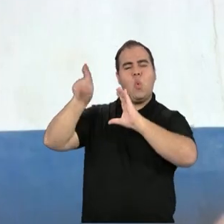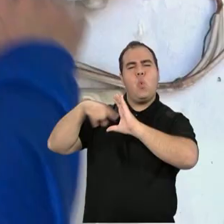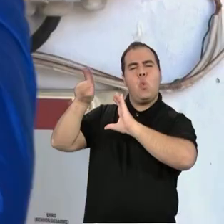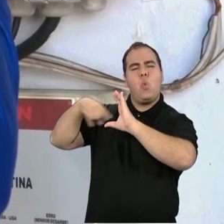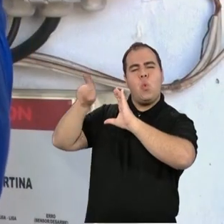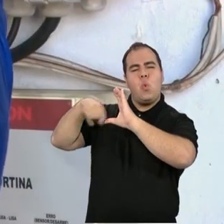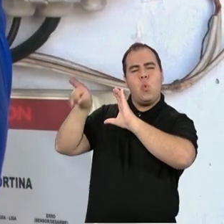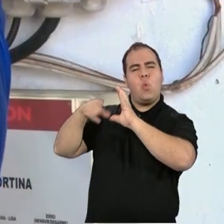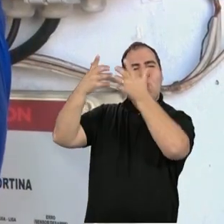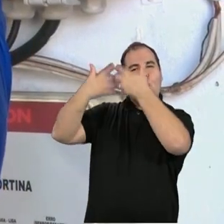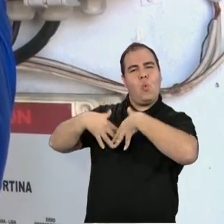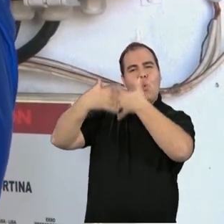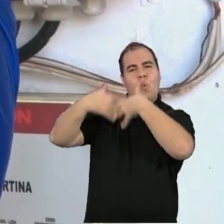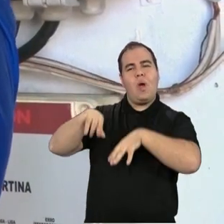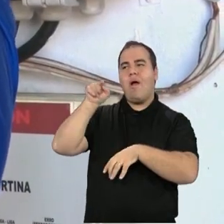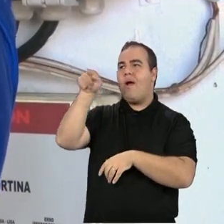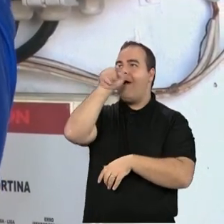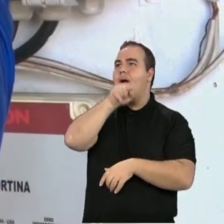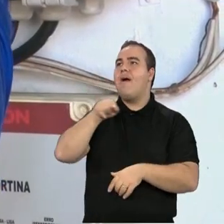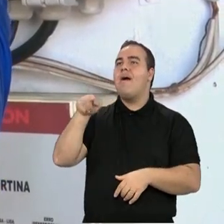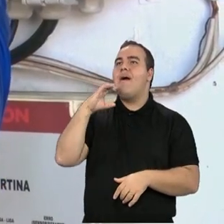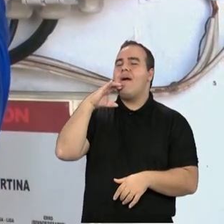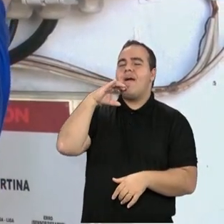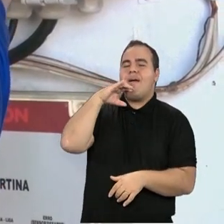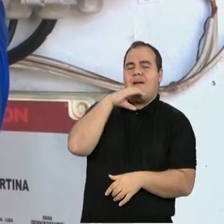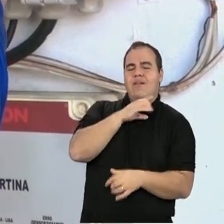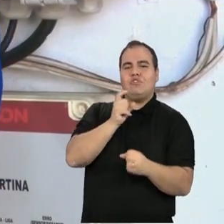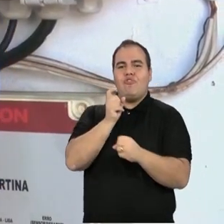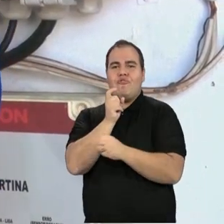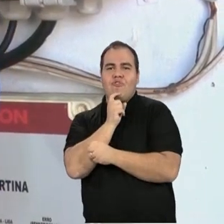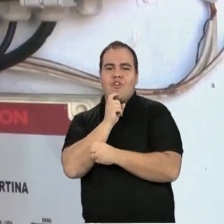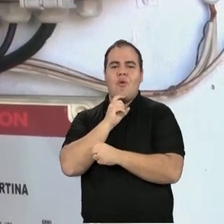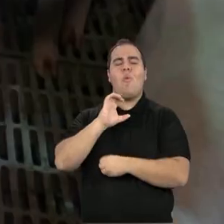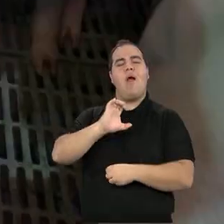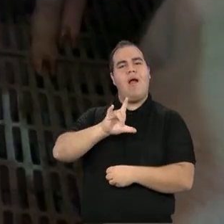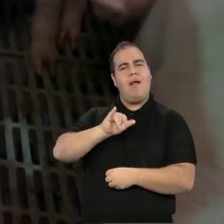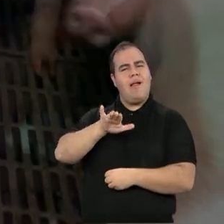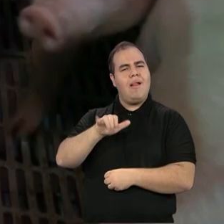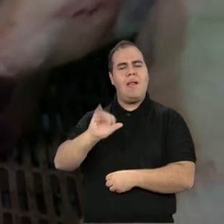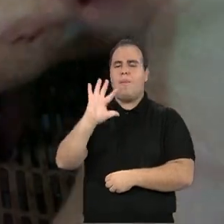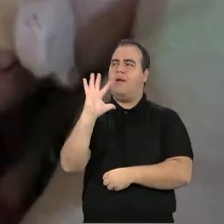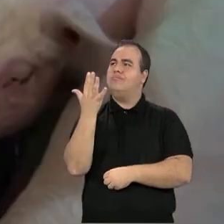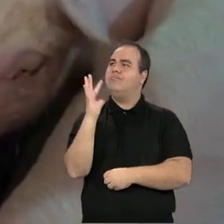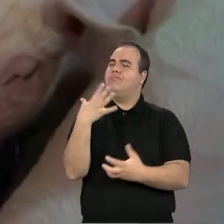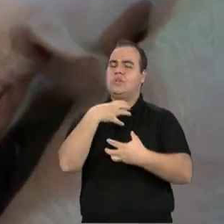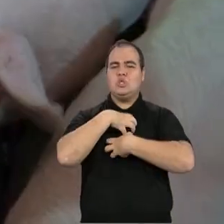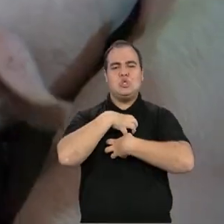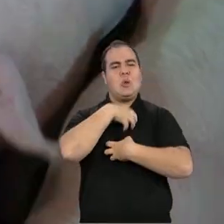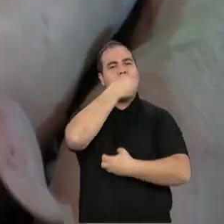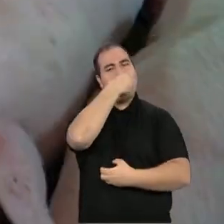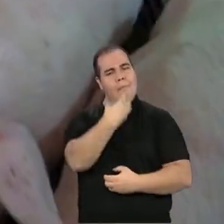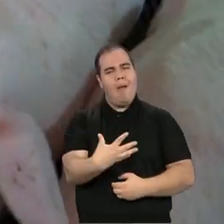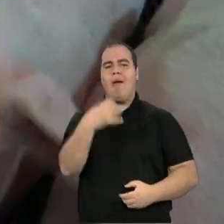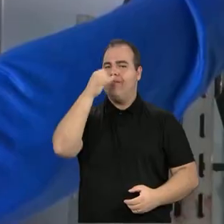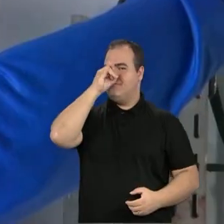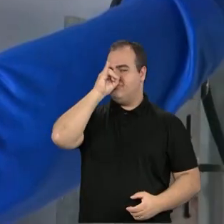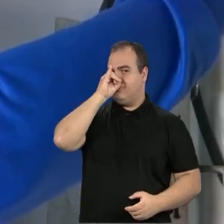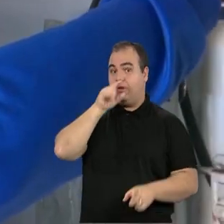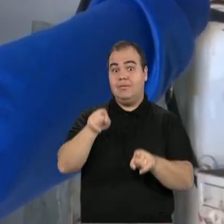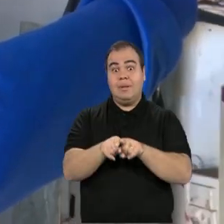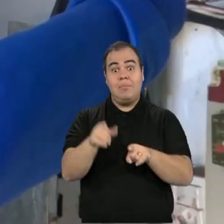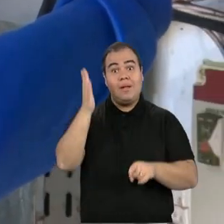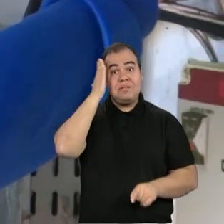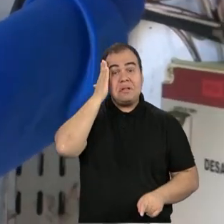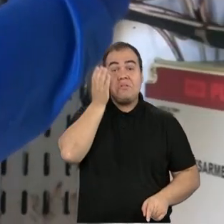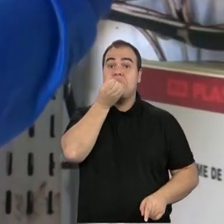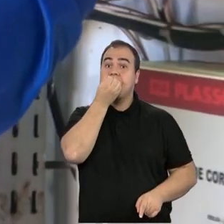automatizados. A climatização é fundamental para o bem-estar dos suínos. E entender o sistema é